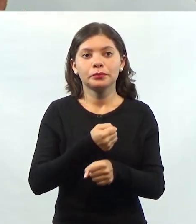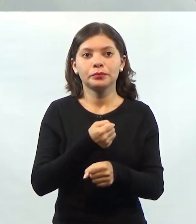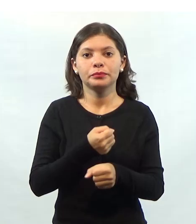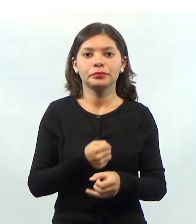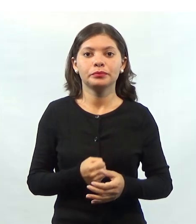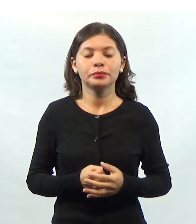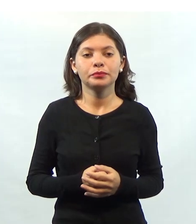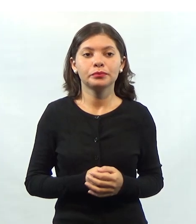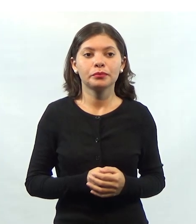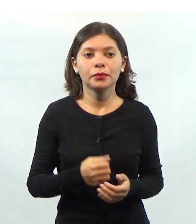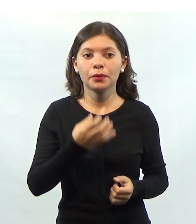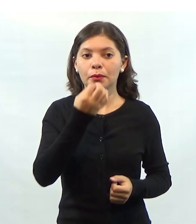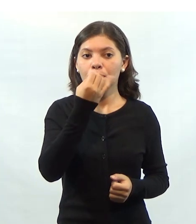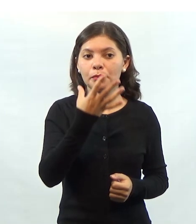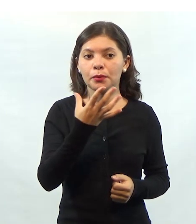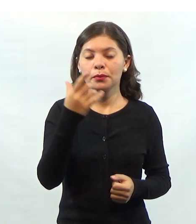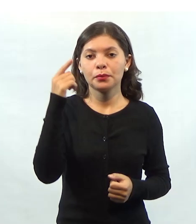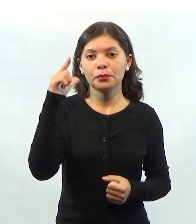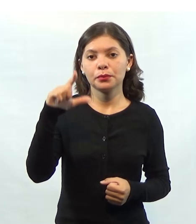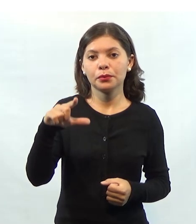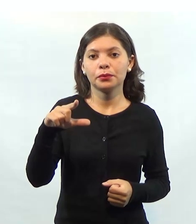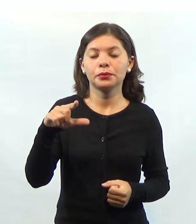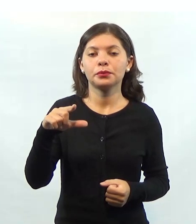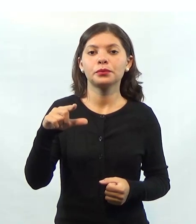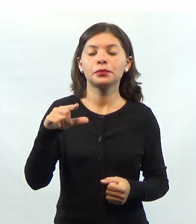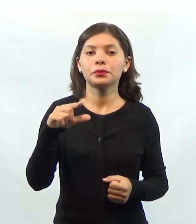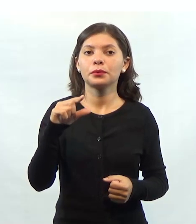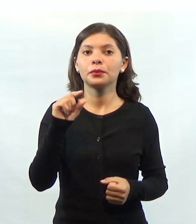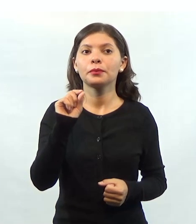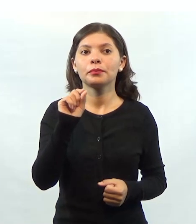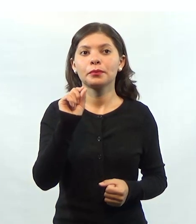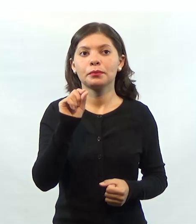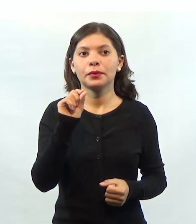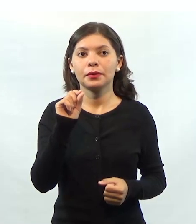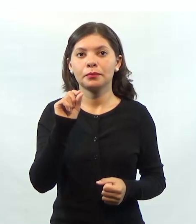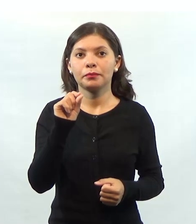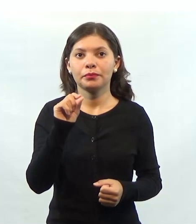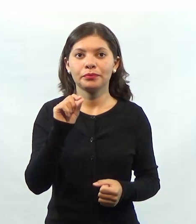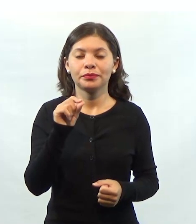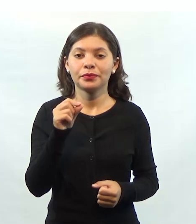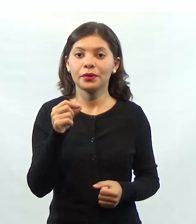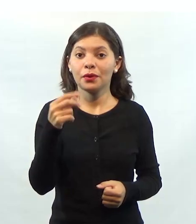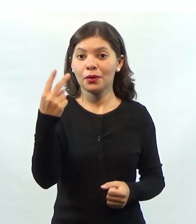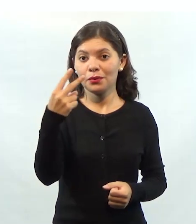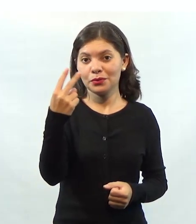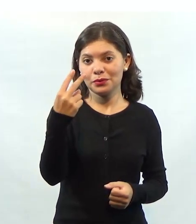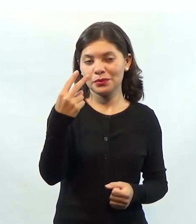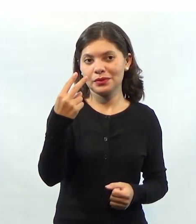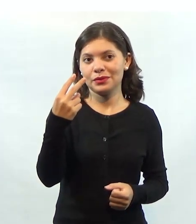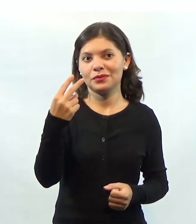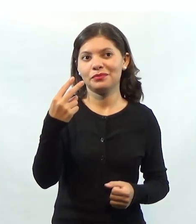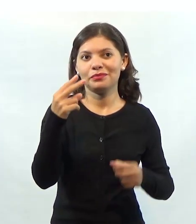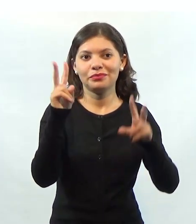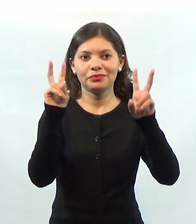Bom, um outro ponto que nós temos também é falar sobre a eficiência.